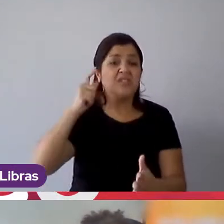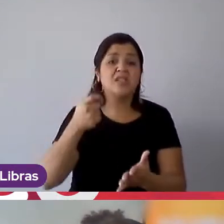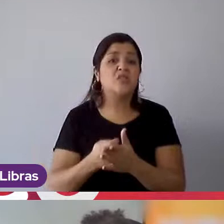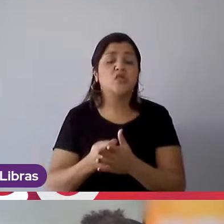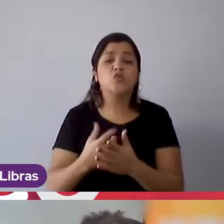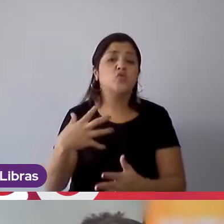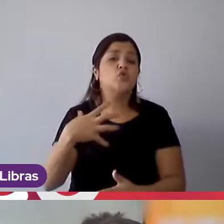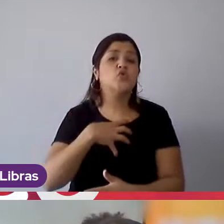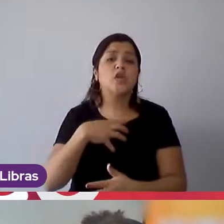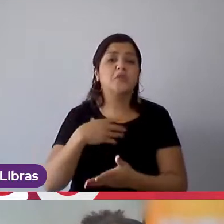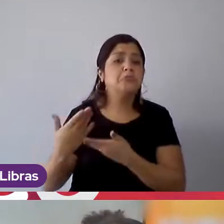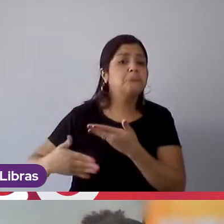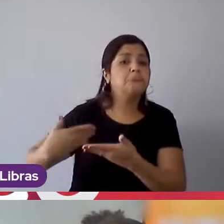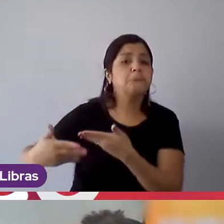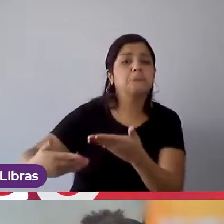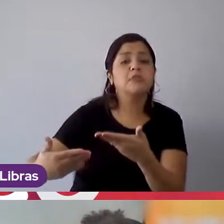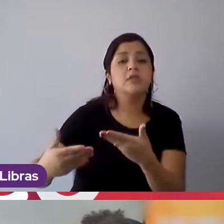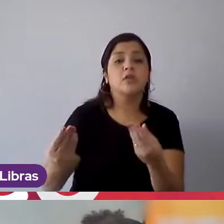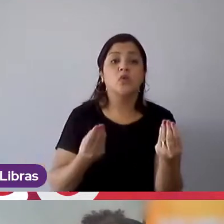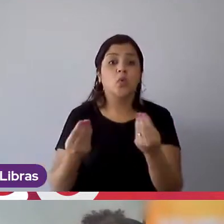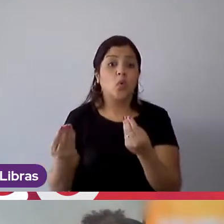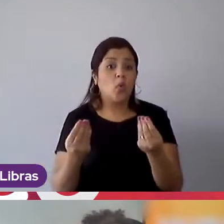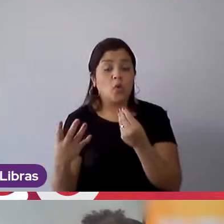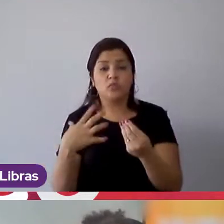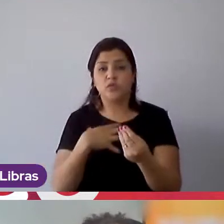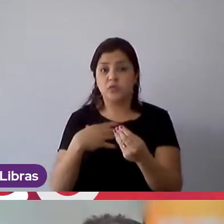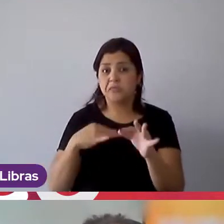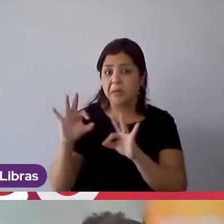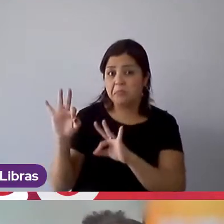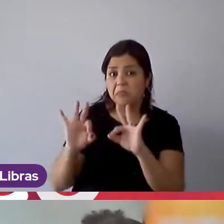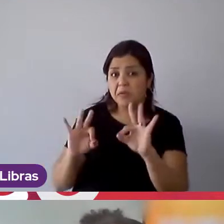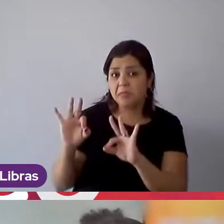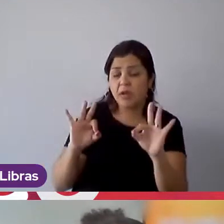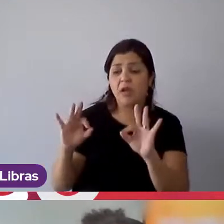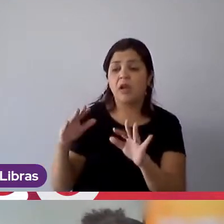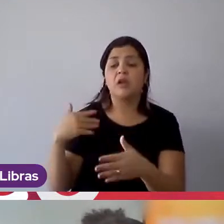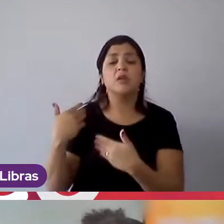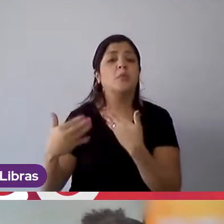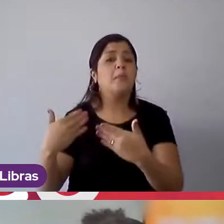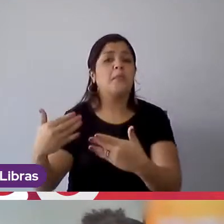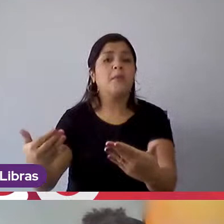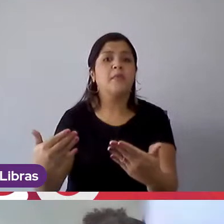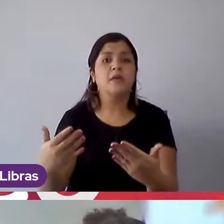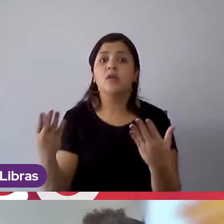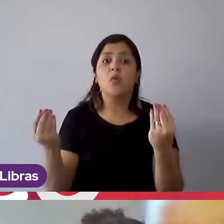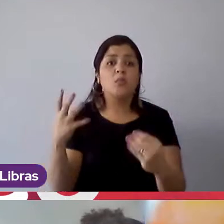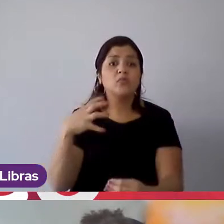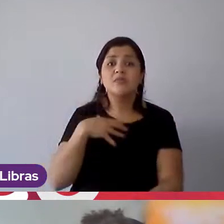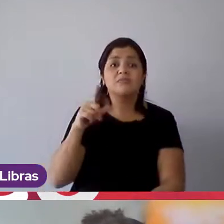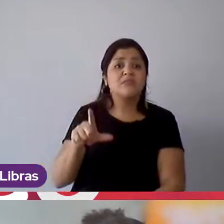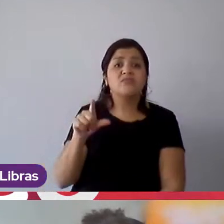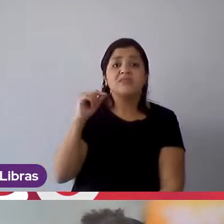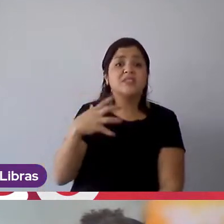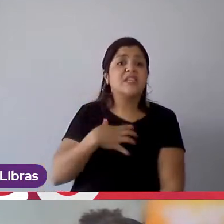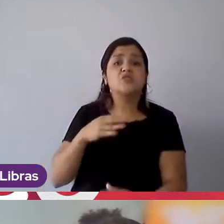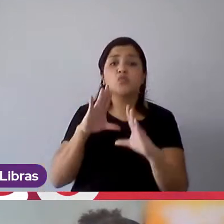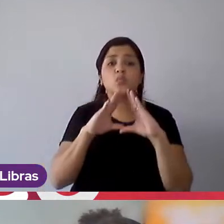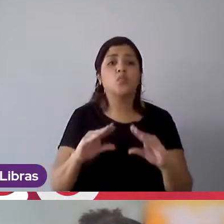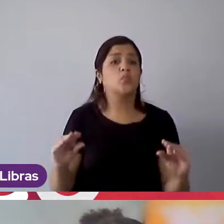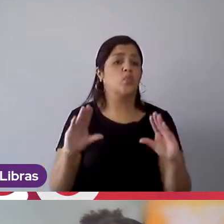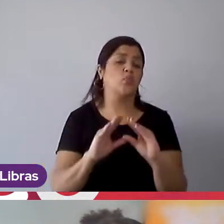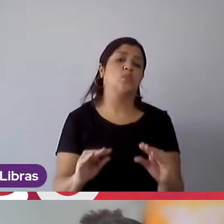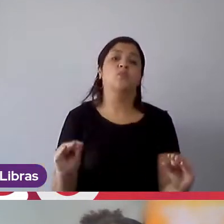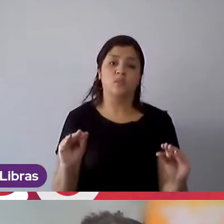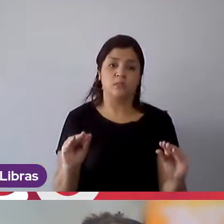que forma vai estruturar aquilo, de que forma vai seguir com aquela atividade, conforme você se sinta mais confortável,